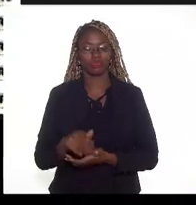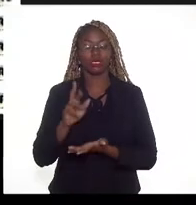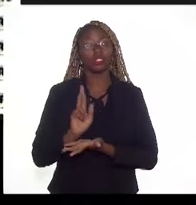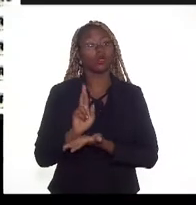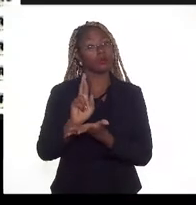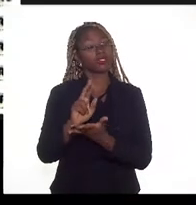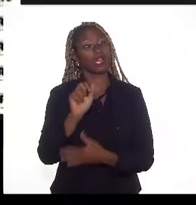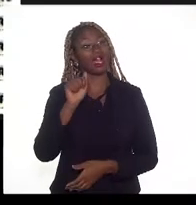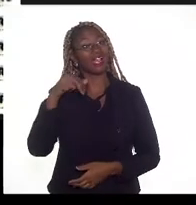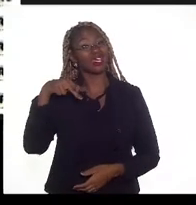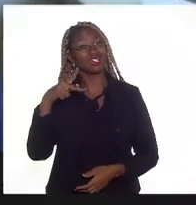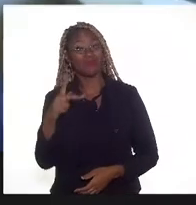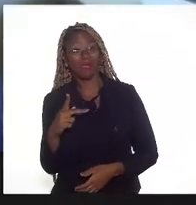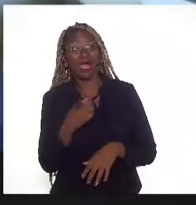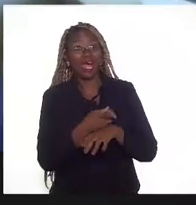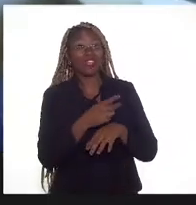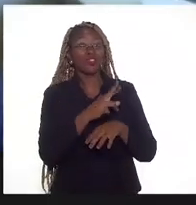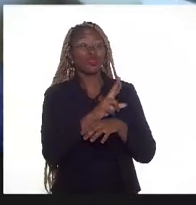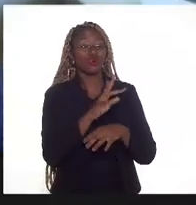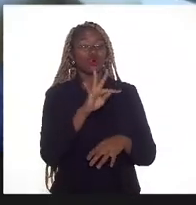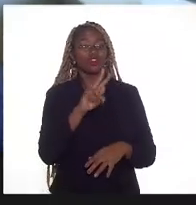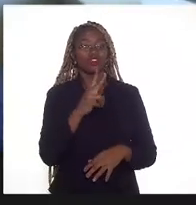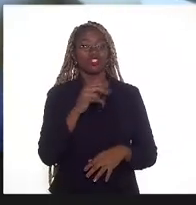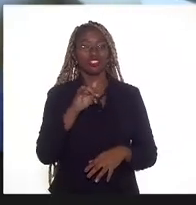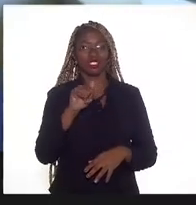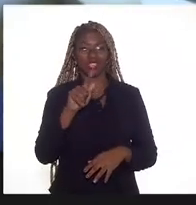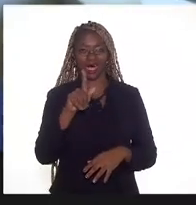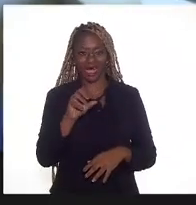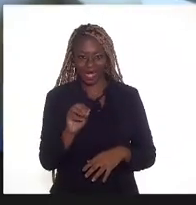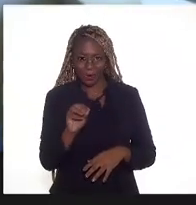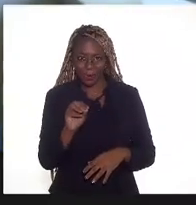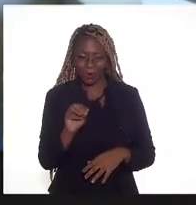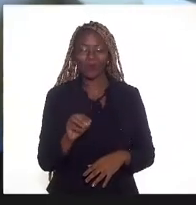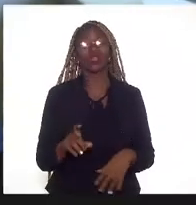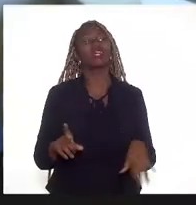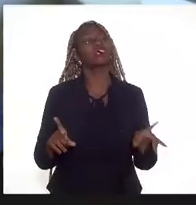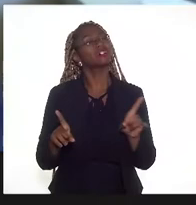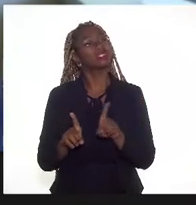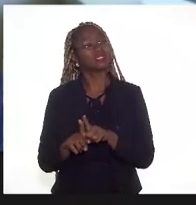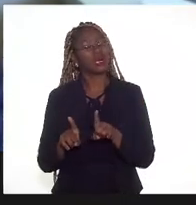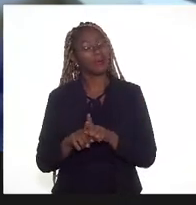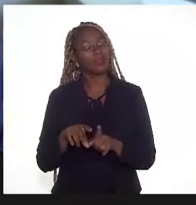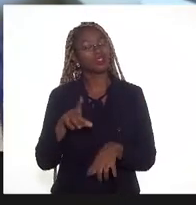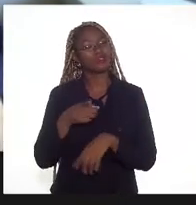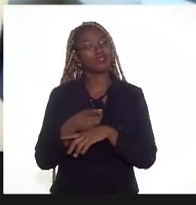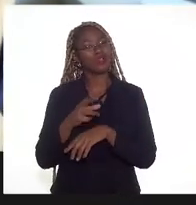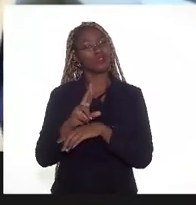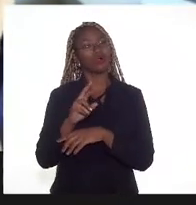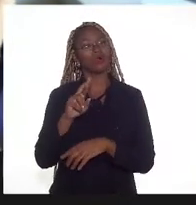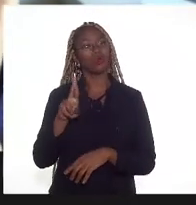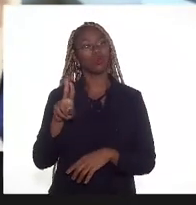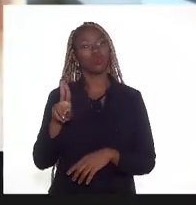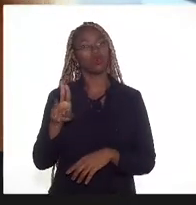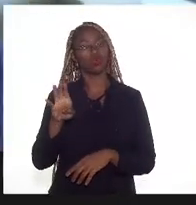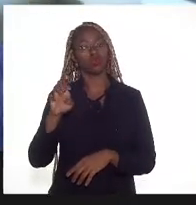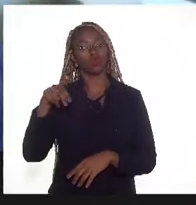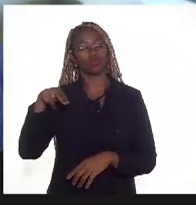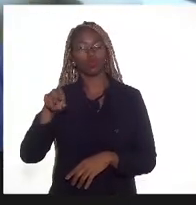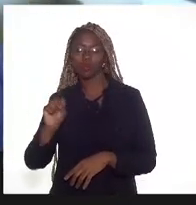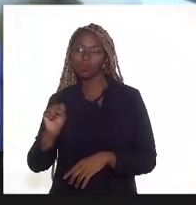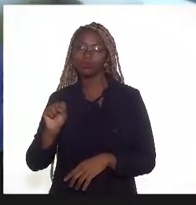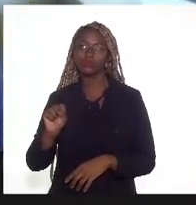ANP, é o doutor Tiago Neves de Campos e o doutor Rubens Serqueiras Freitas.